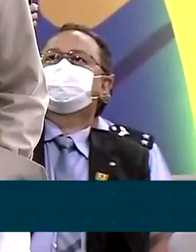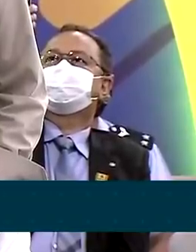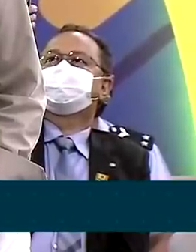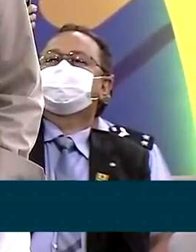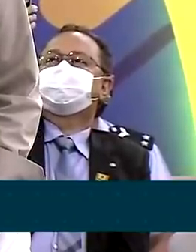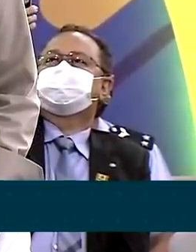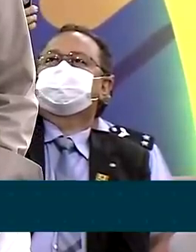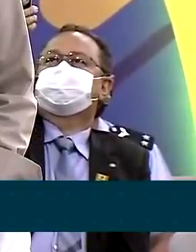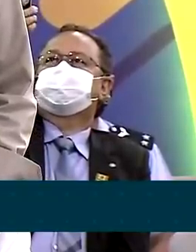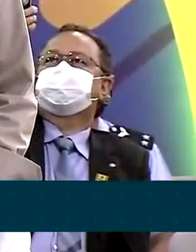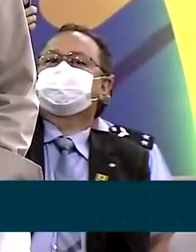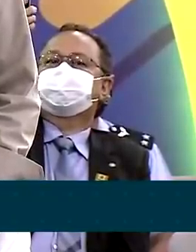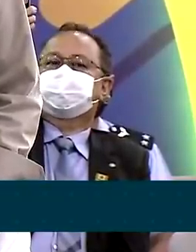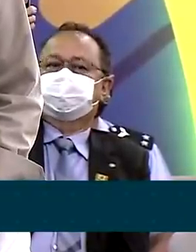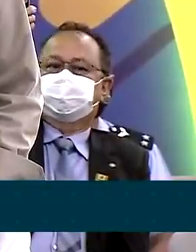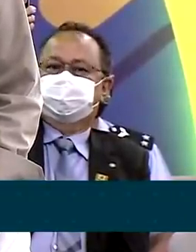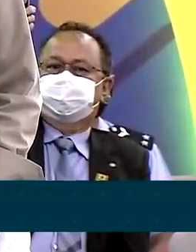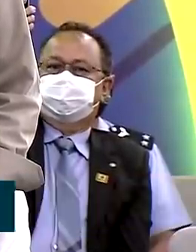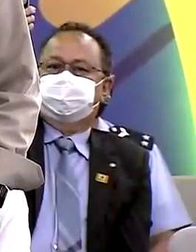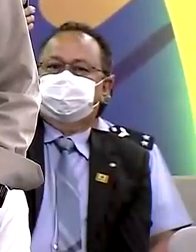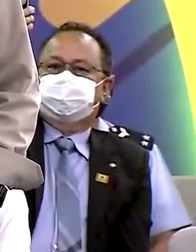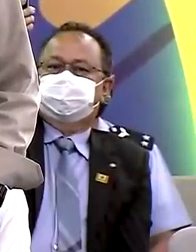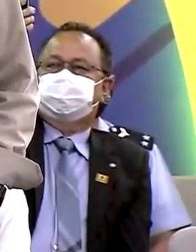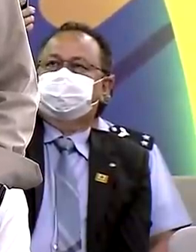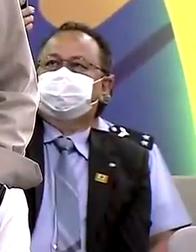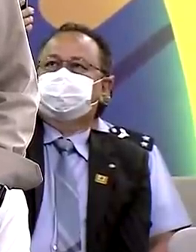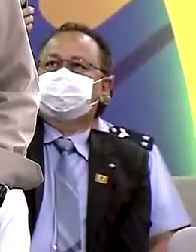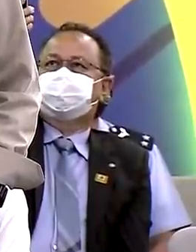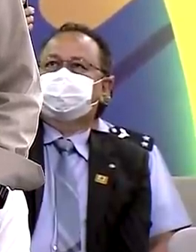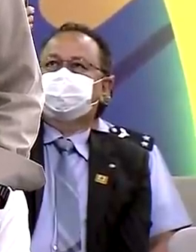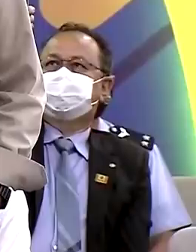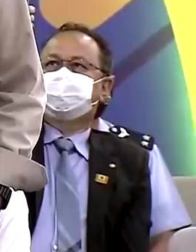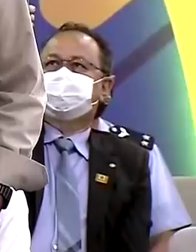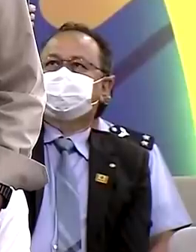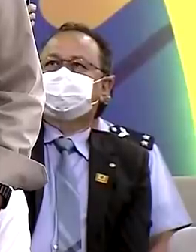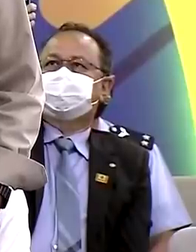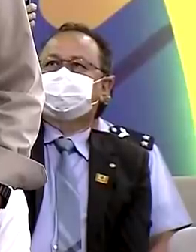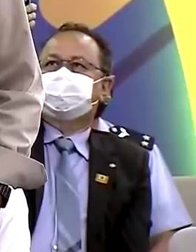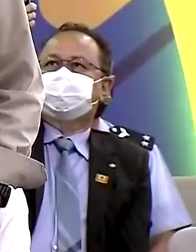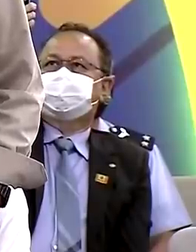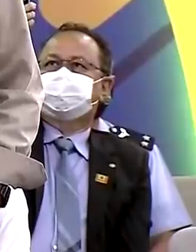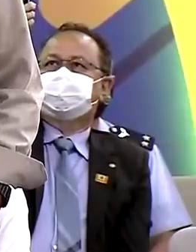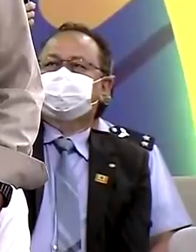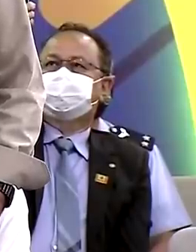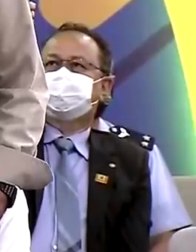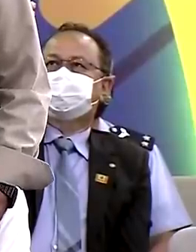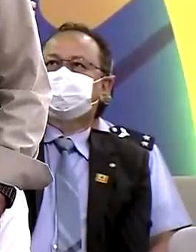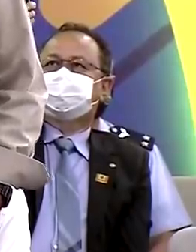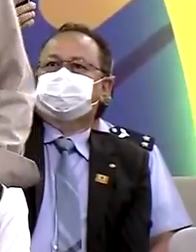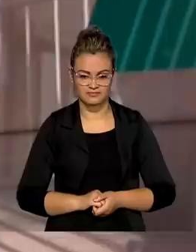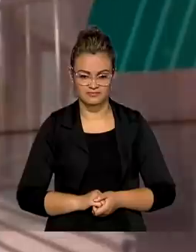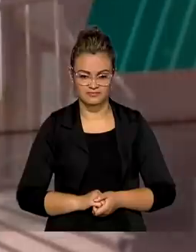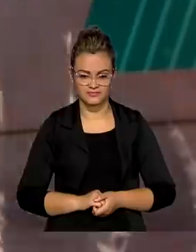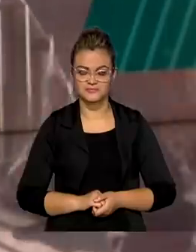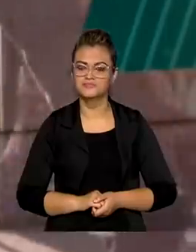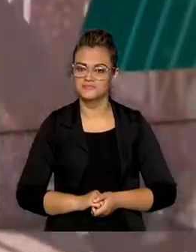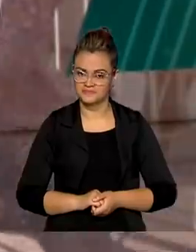e esse povo maravilhoso ao nosso lado, nós venceremos todos estes obstáculos.